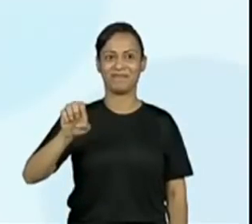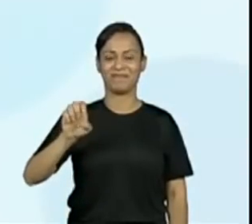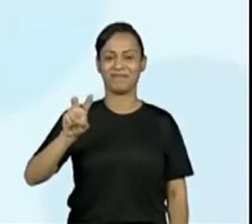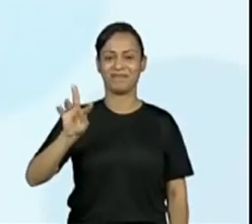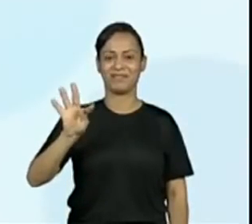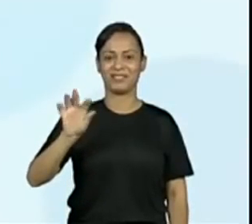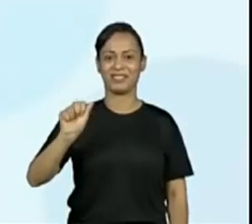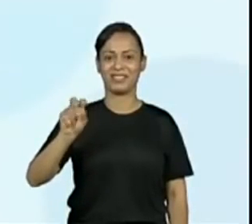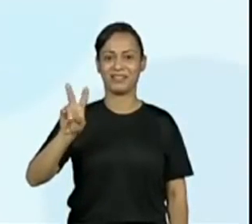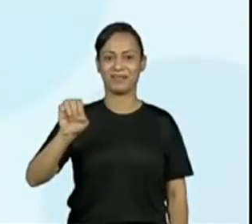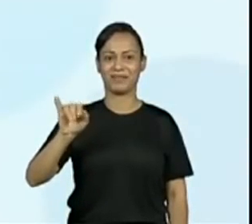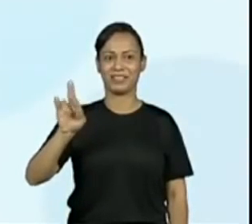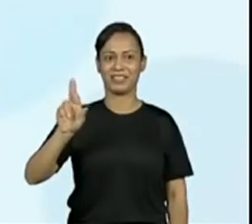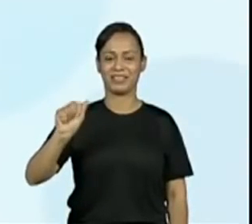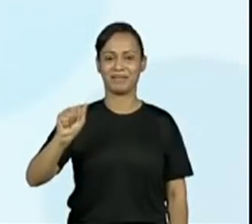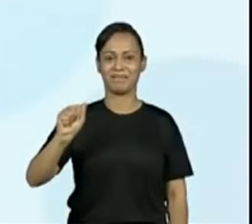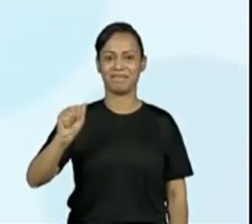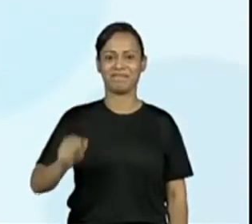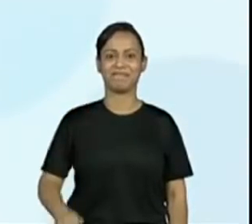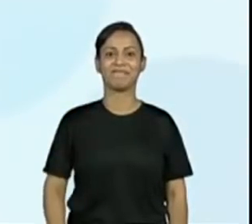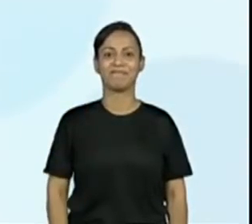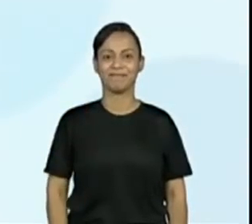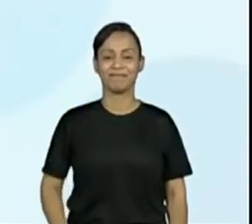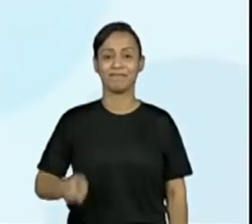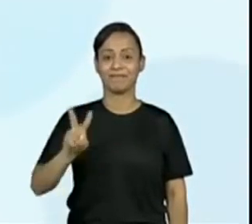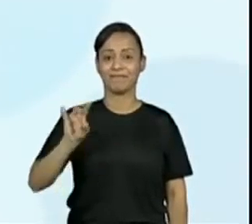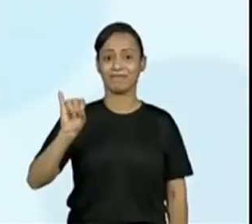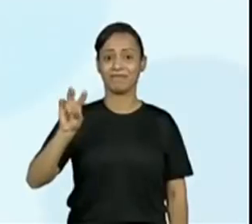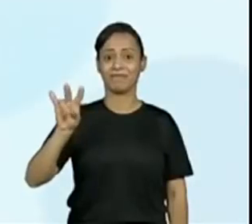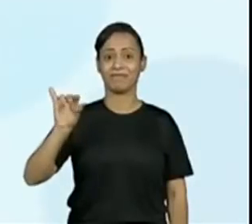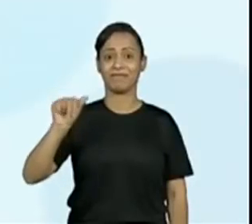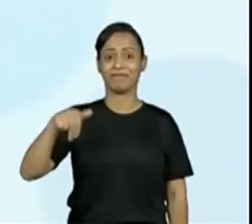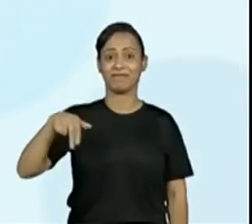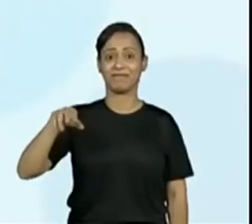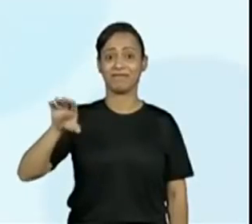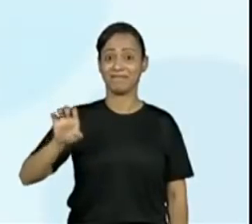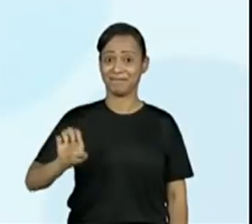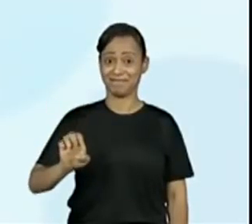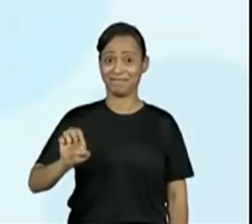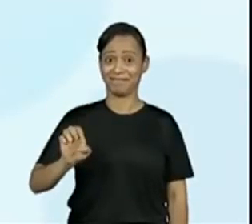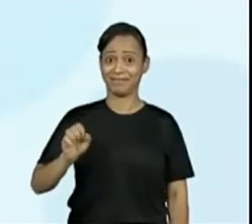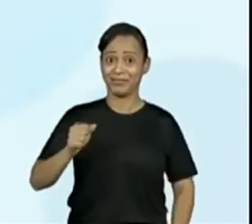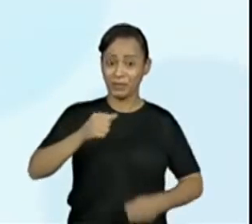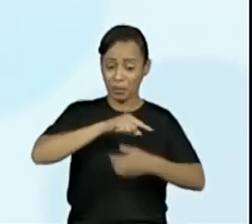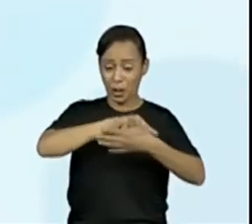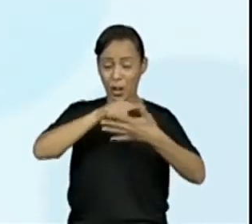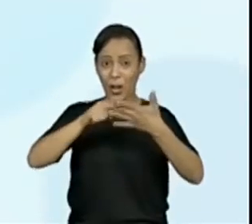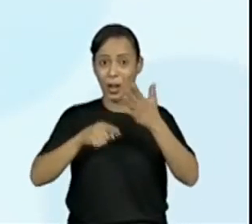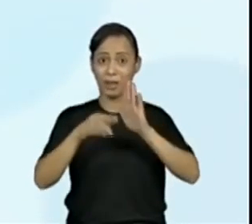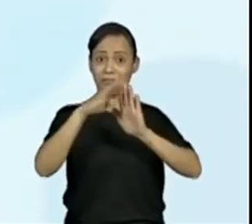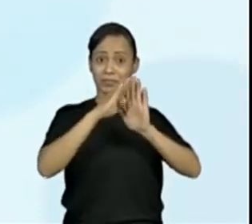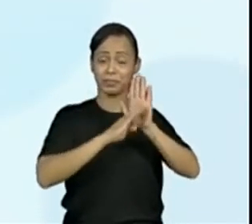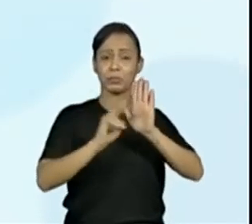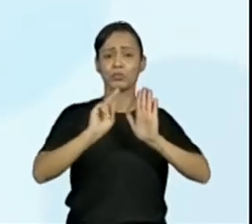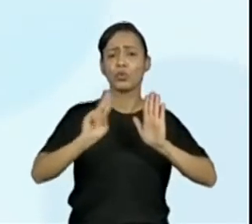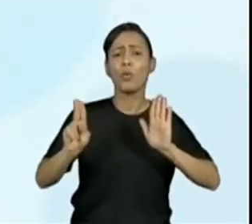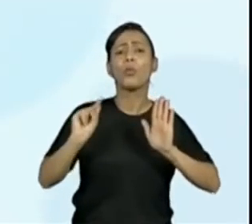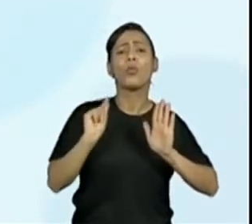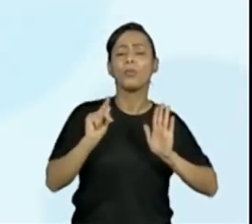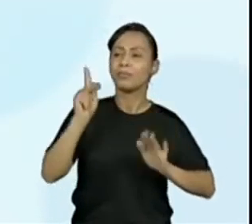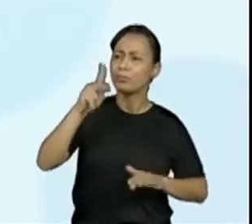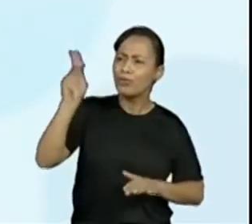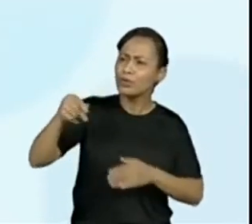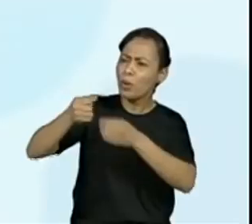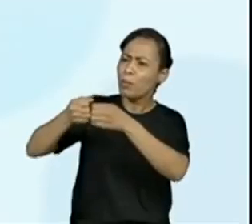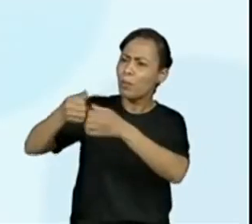Viviane. É aquela lista que é importante vocês terem, printar a tela, deixar com vocês. Por quê? Às vezes a gente vai precisar escrever algumas